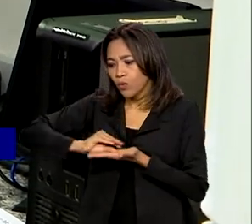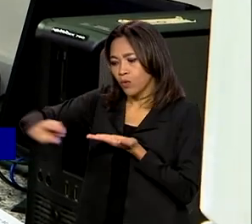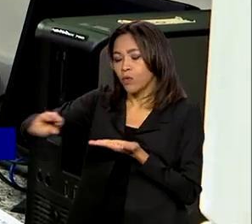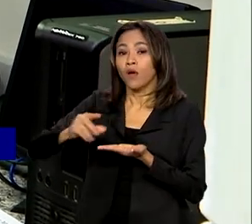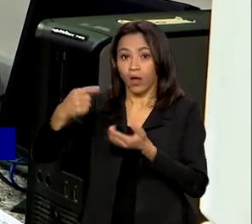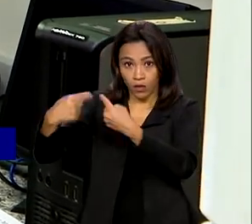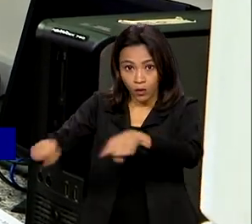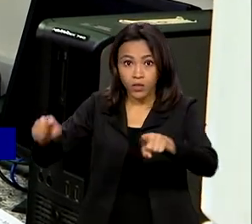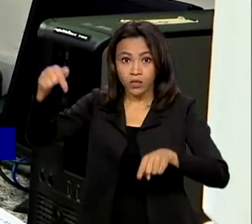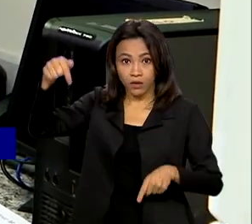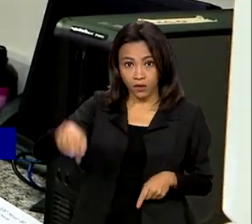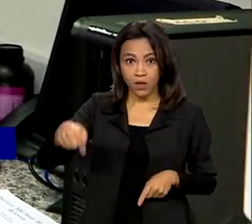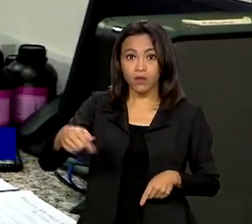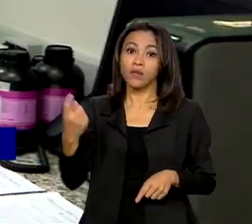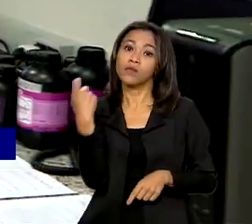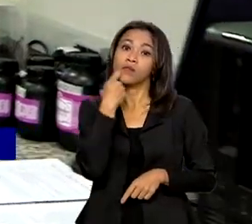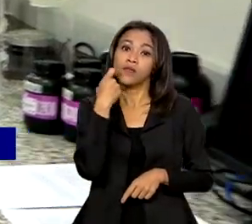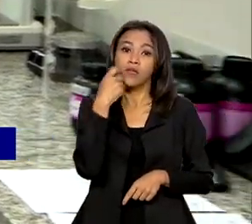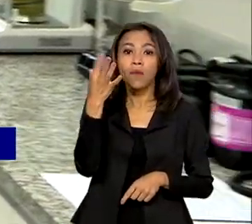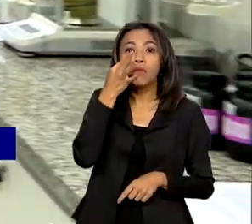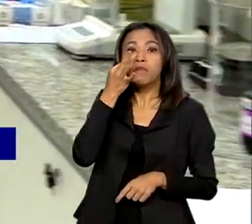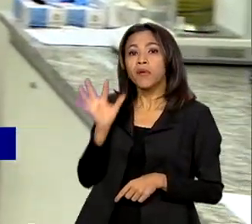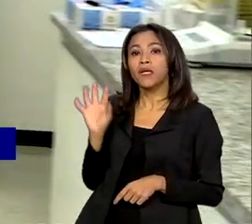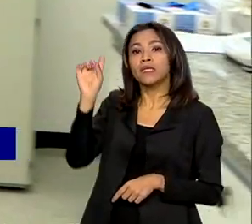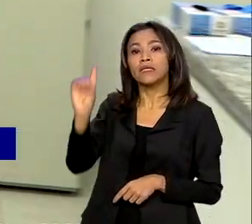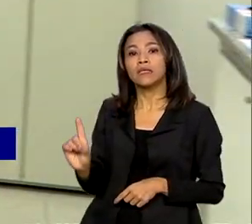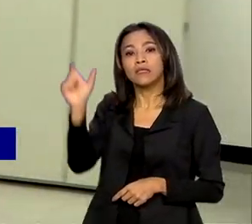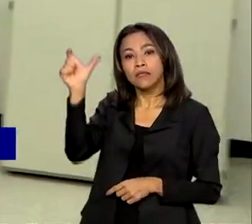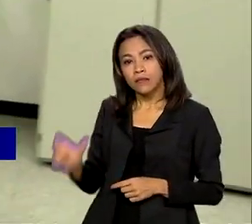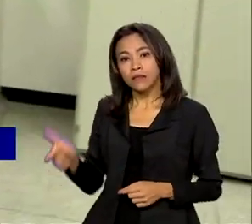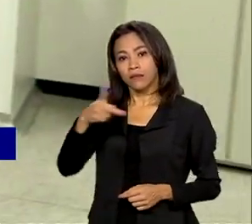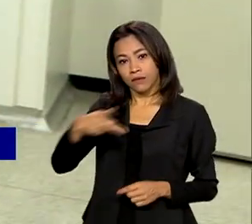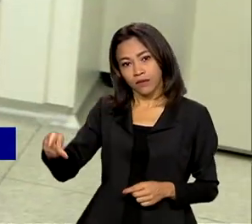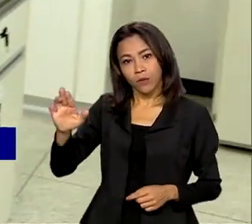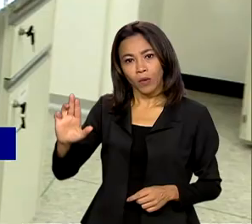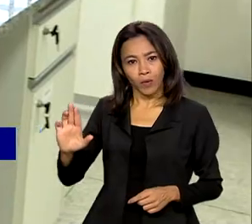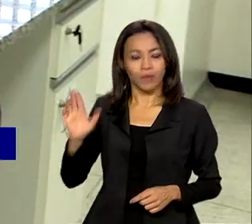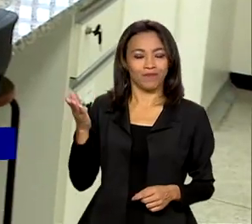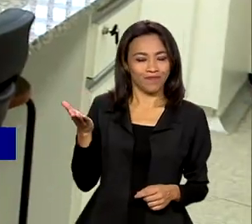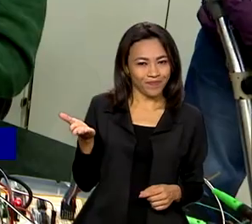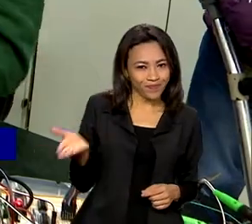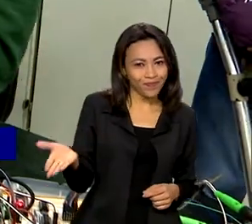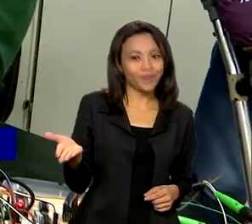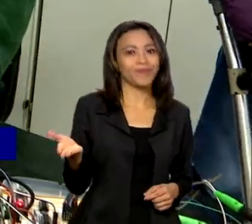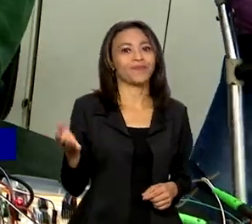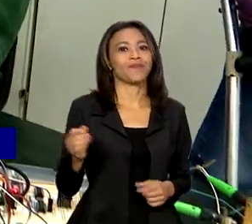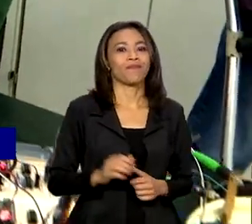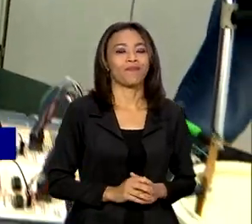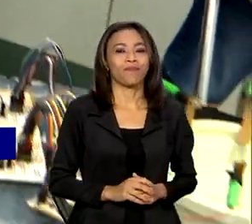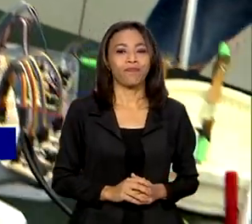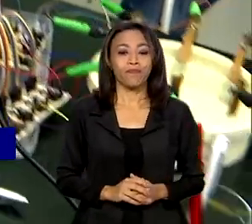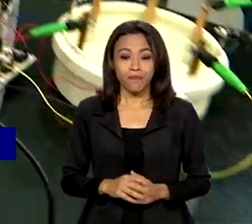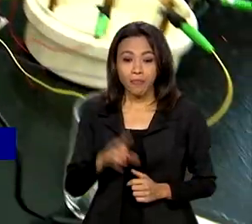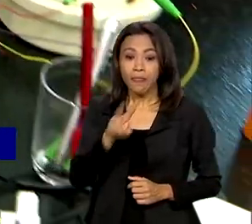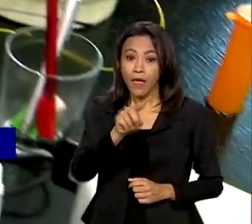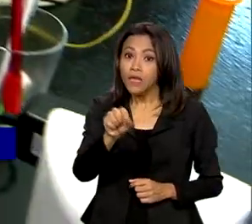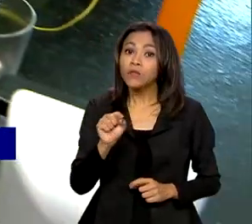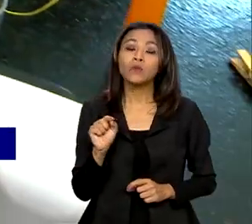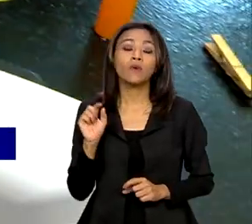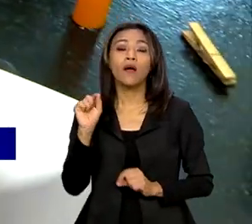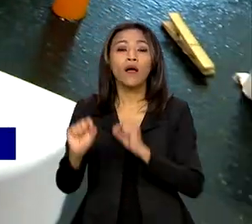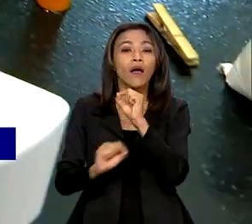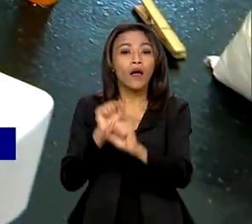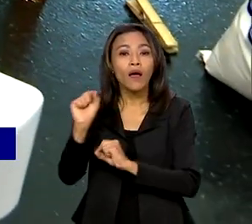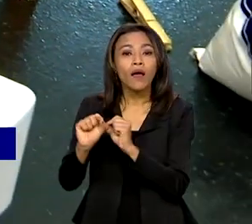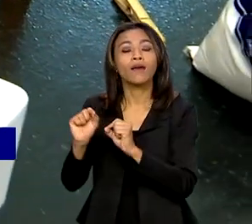acontecer nesta sexta-feira com a presença do presidente Lula, primeiro doutor honoris causa da entidade. E faz parte da